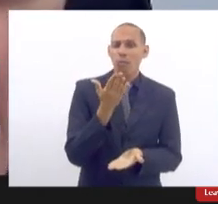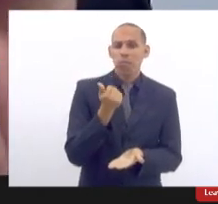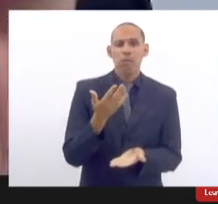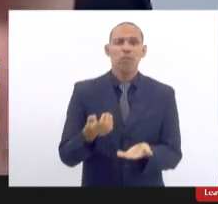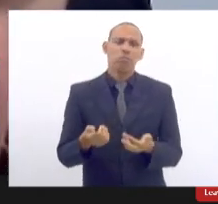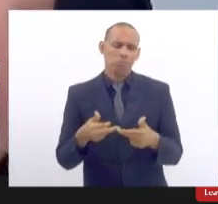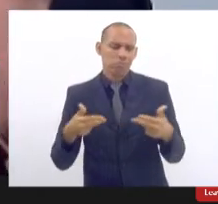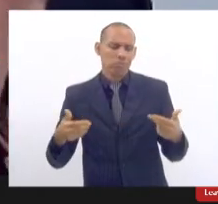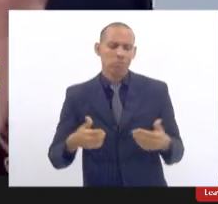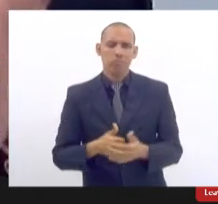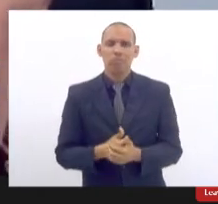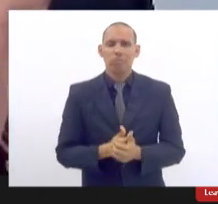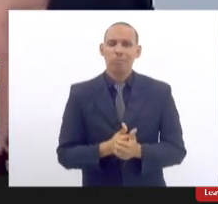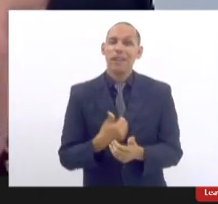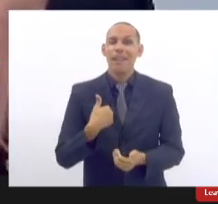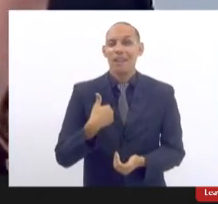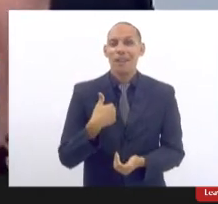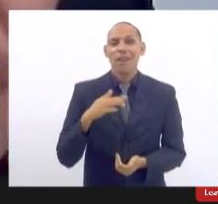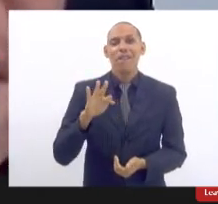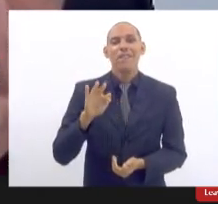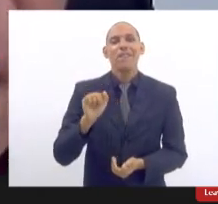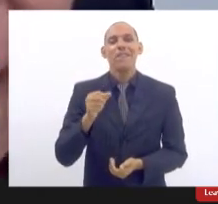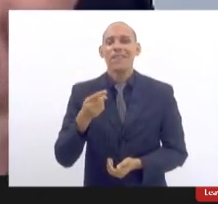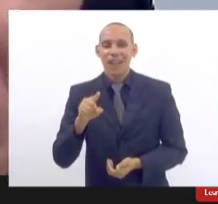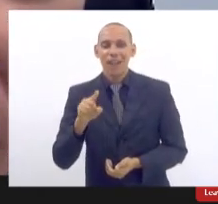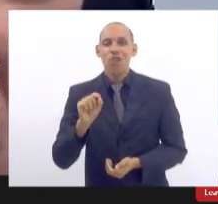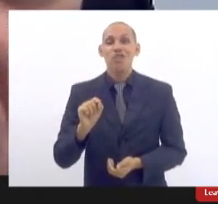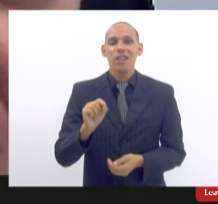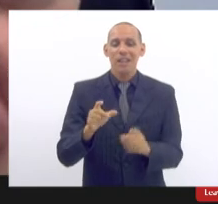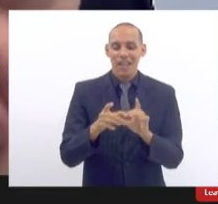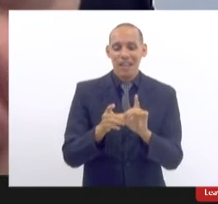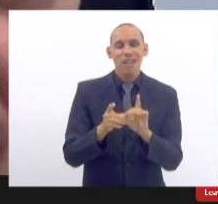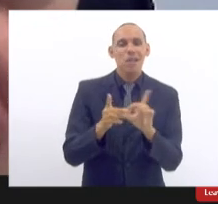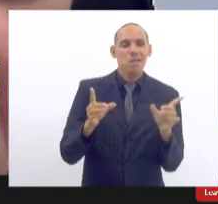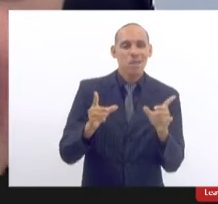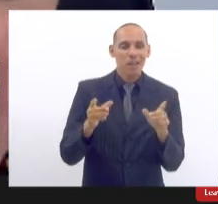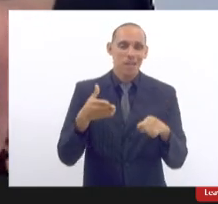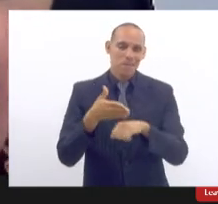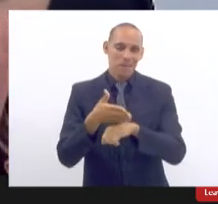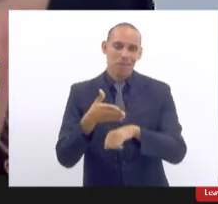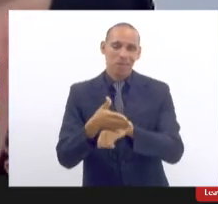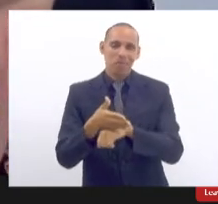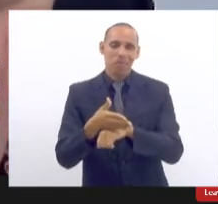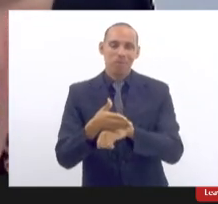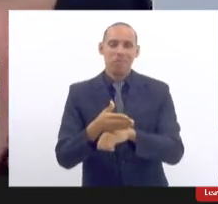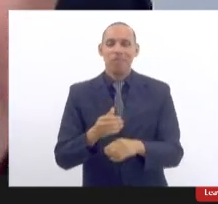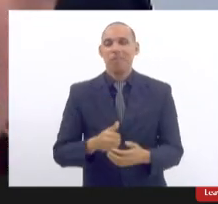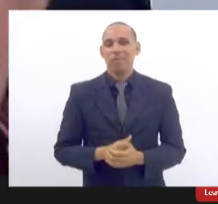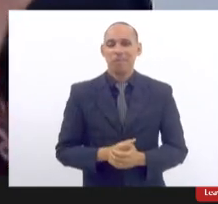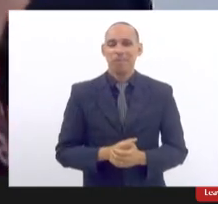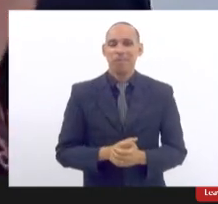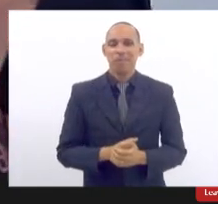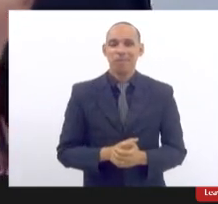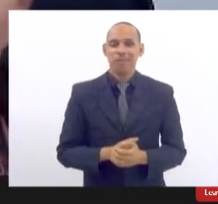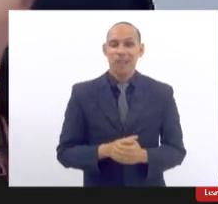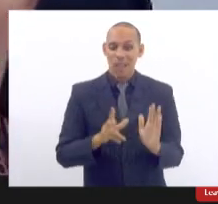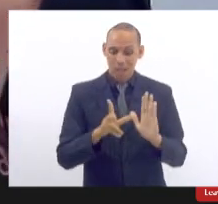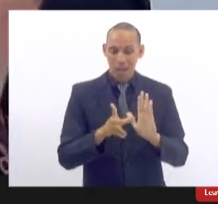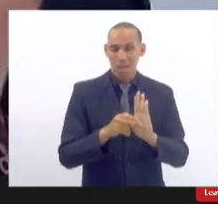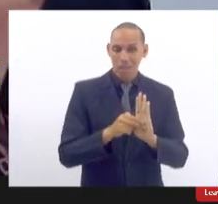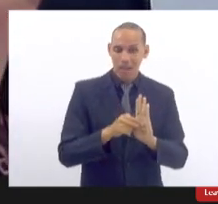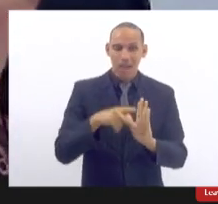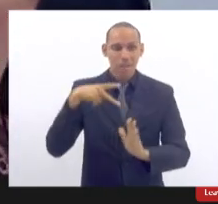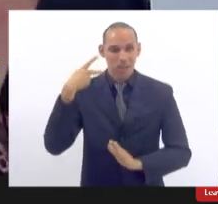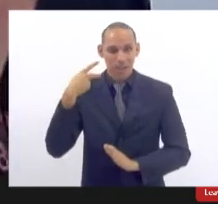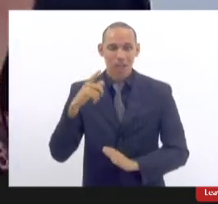então eu sou um fã da democracia participativa a gente sempre faz as emendas parlamentares